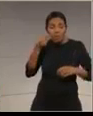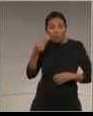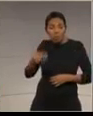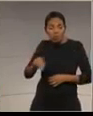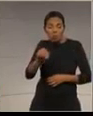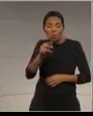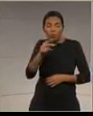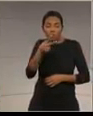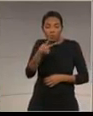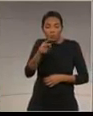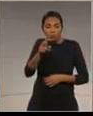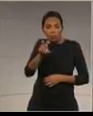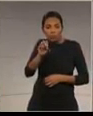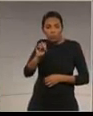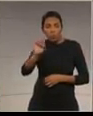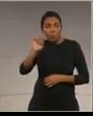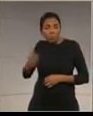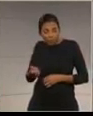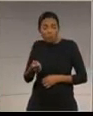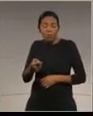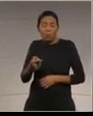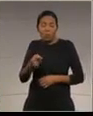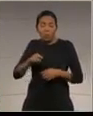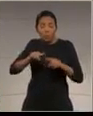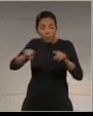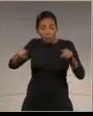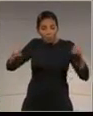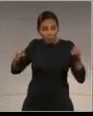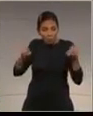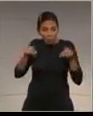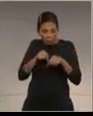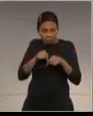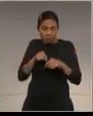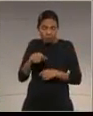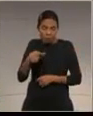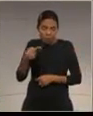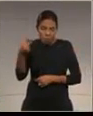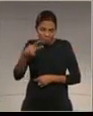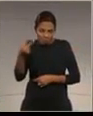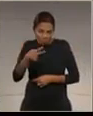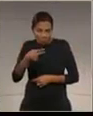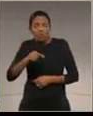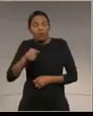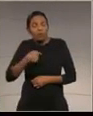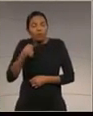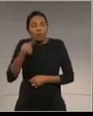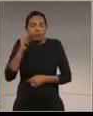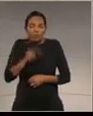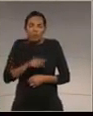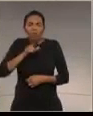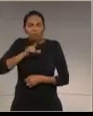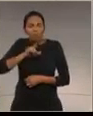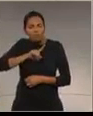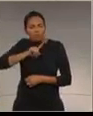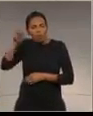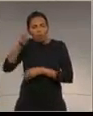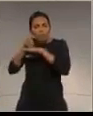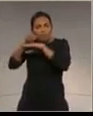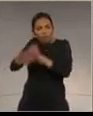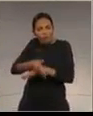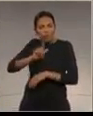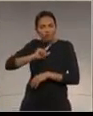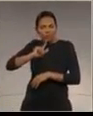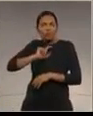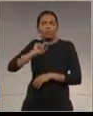.280 metros quadrados. As nossas cataratas do Iguaçu, consagrada a uma das sete maravilhas da